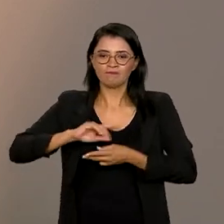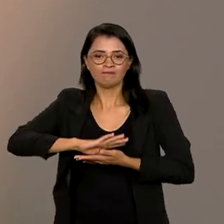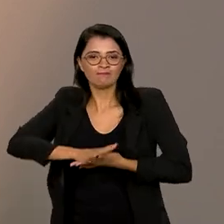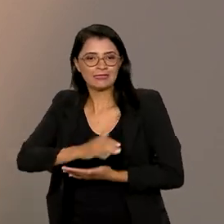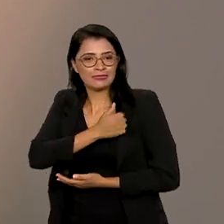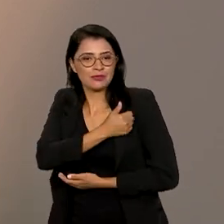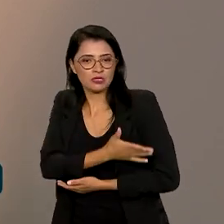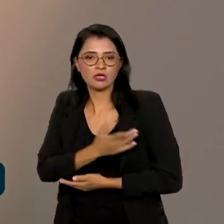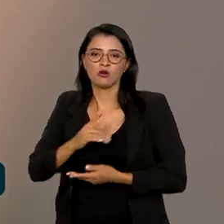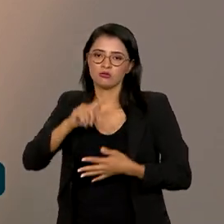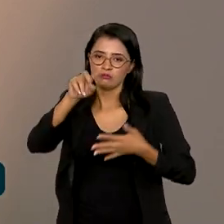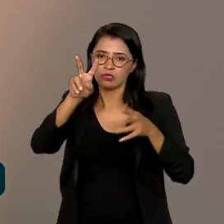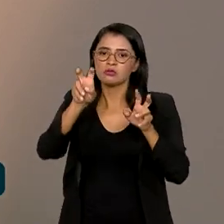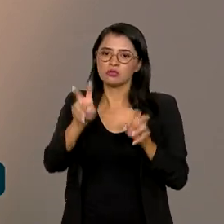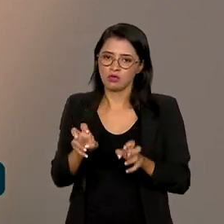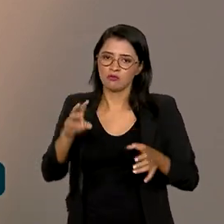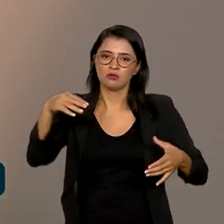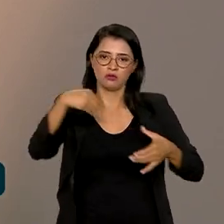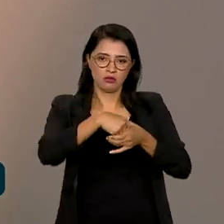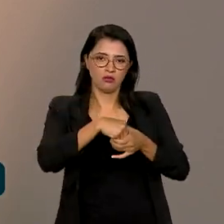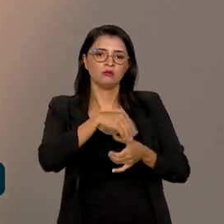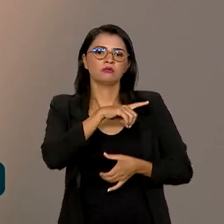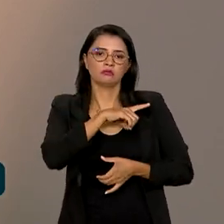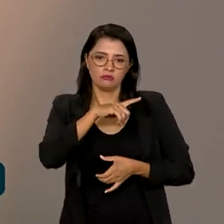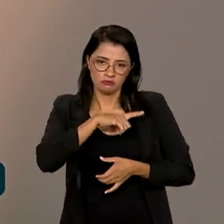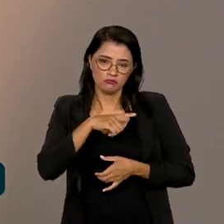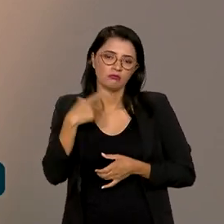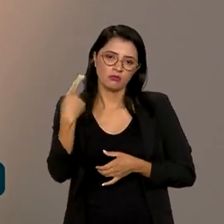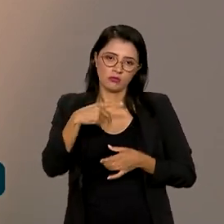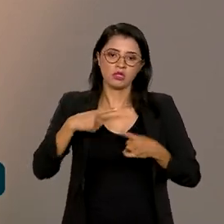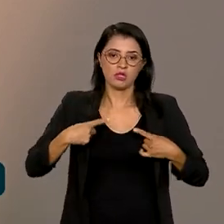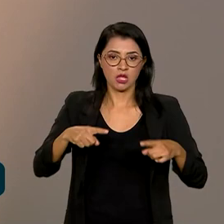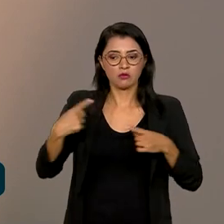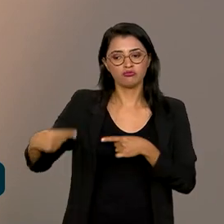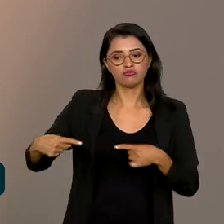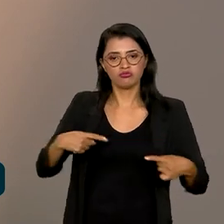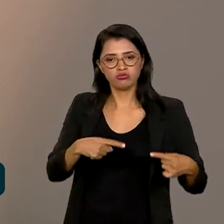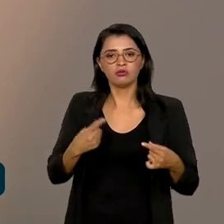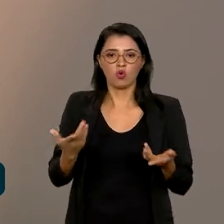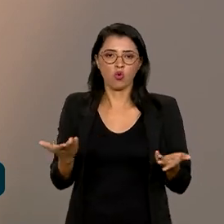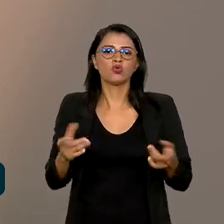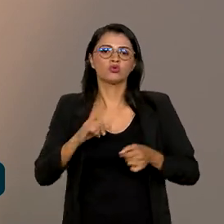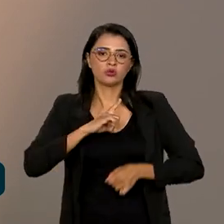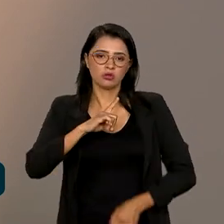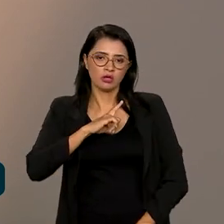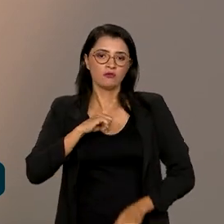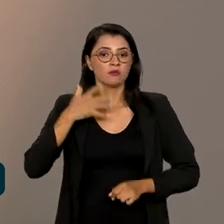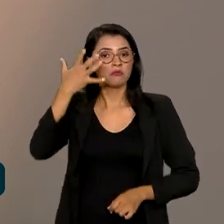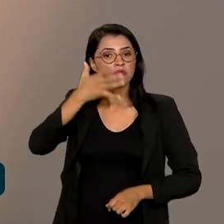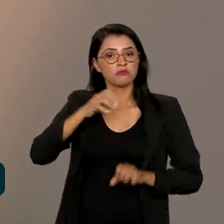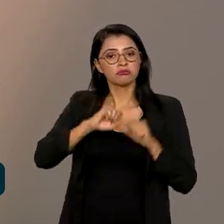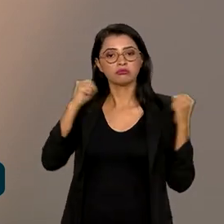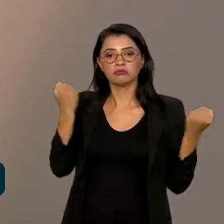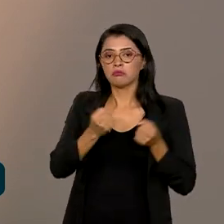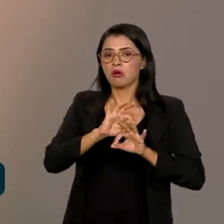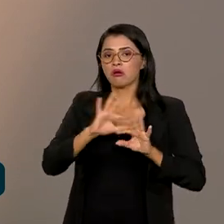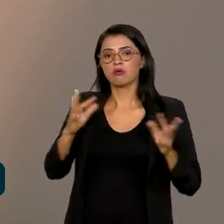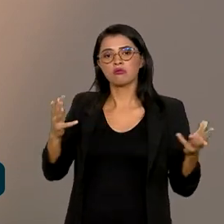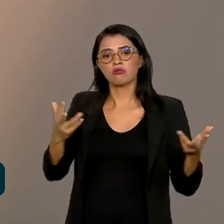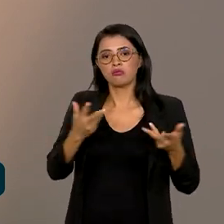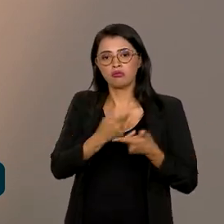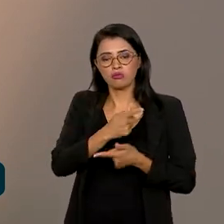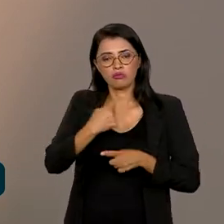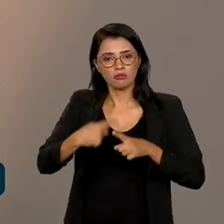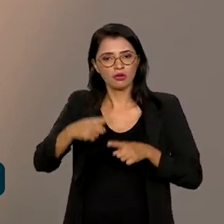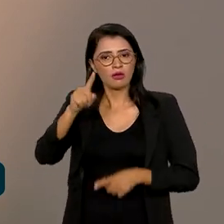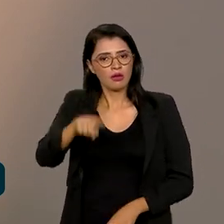pautas estão envolvidas dentro dessa discussão que tivemos hoje, uma palestra maravilhosa, porque é importante,